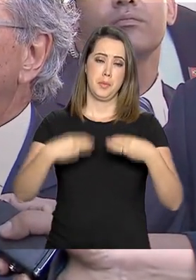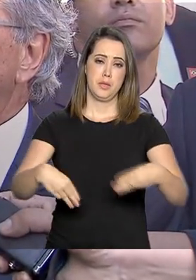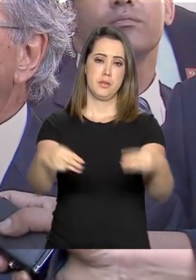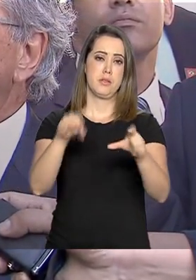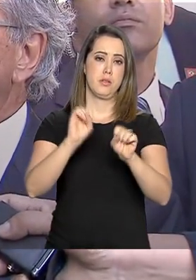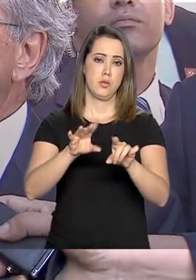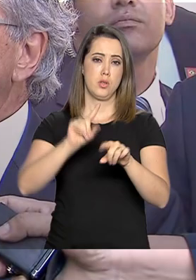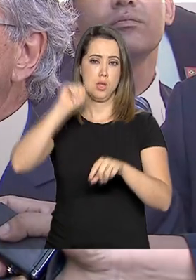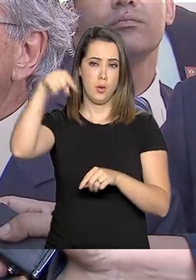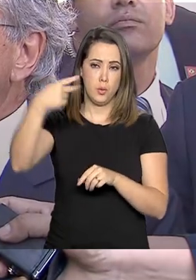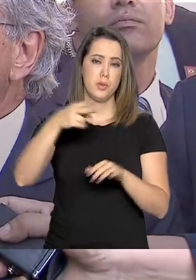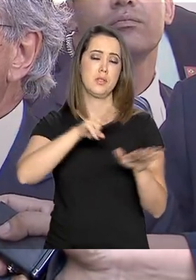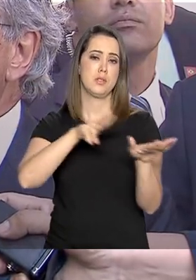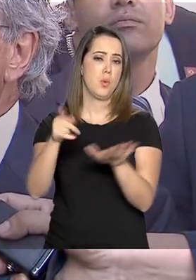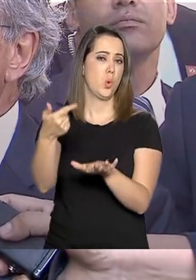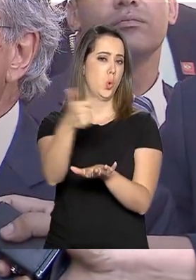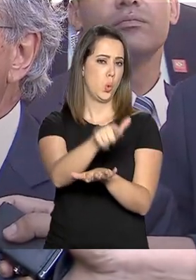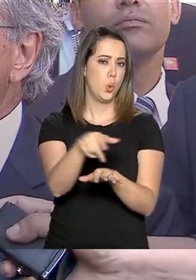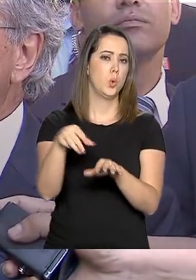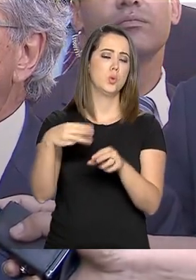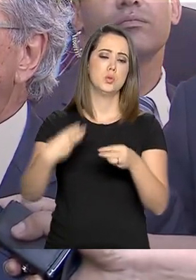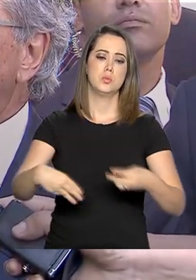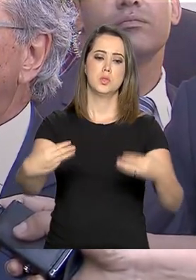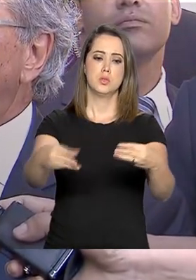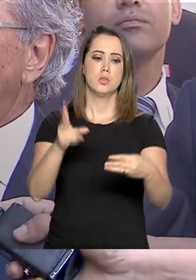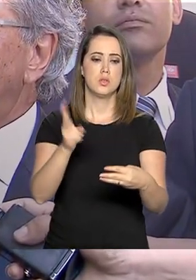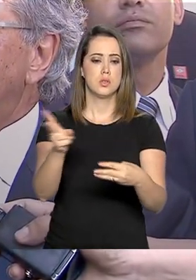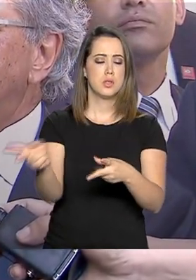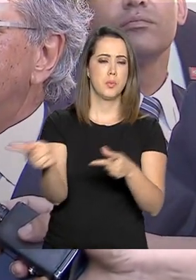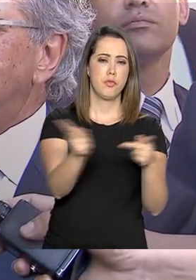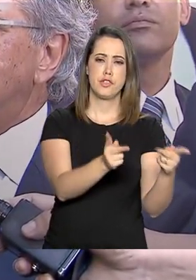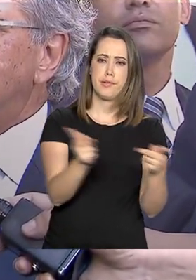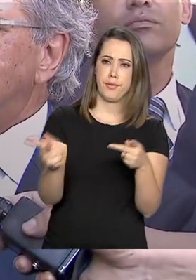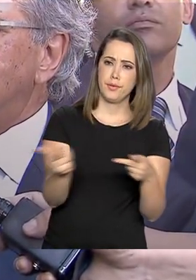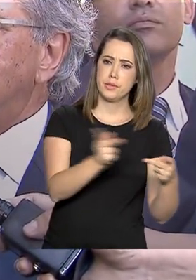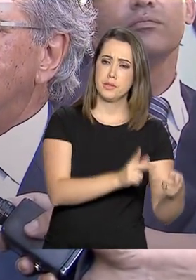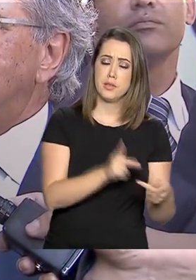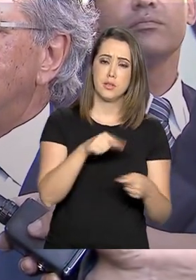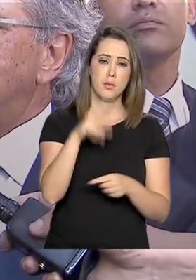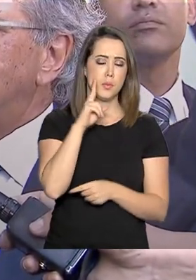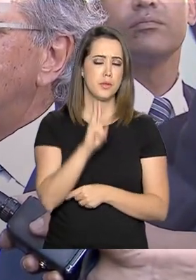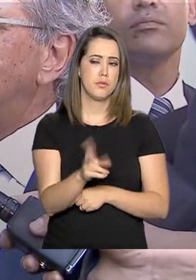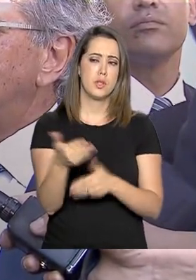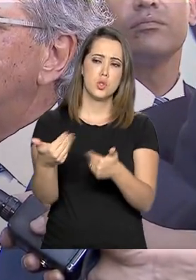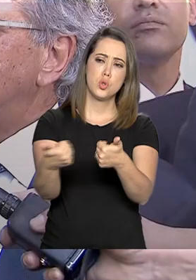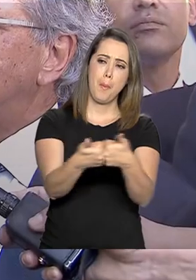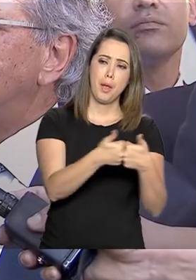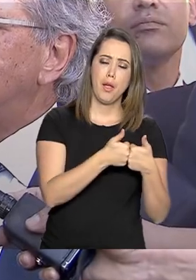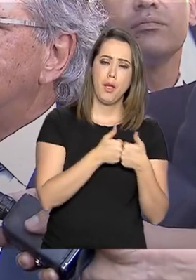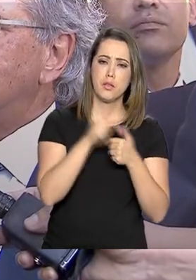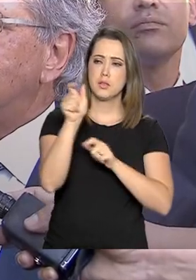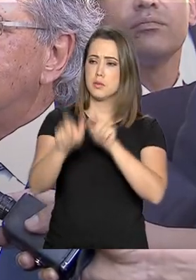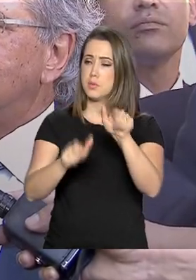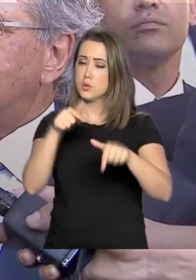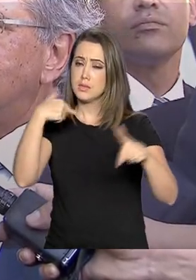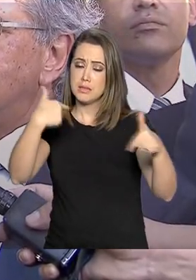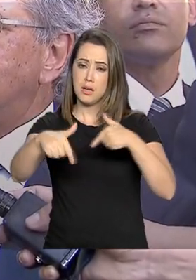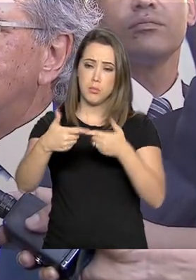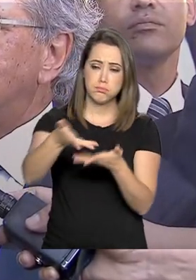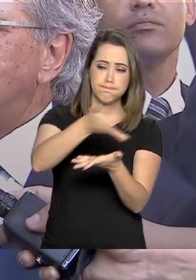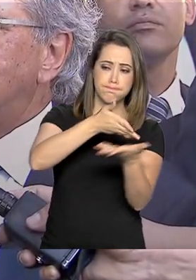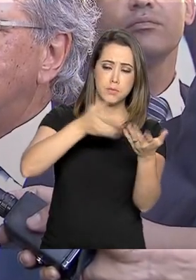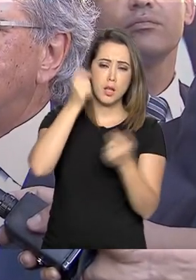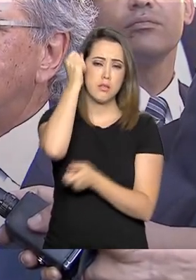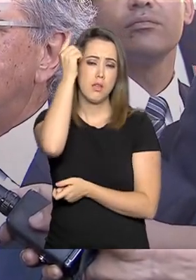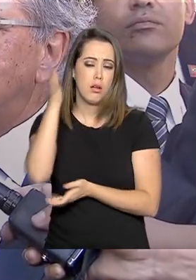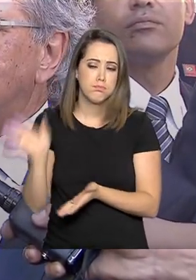ministério e estaremos fazendo essa incursão por aqui para exatamente olhar os funcionários, os servidores, trocar uma ideia com